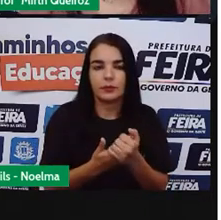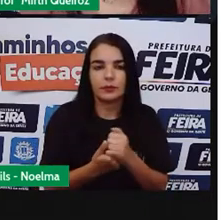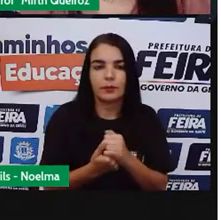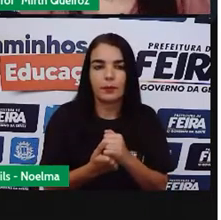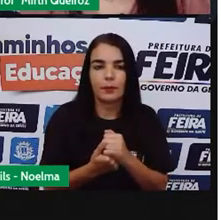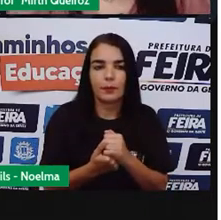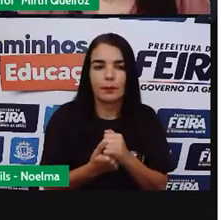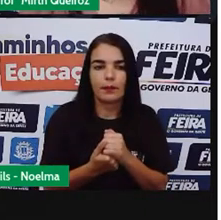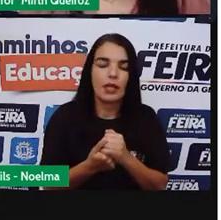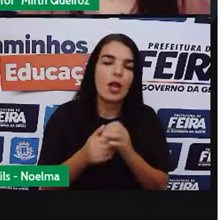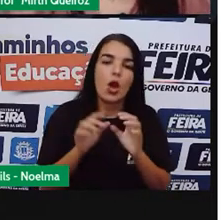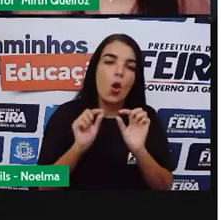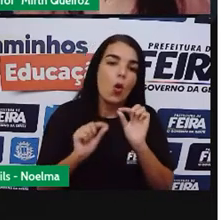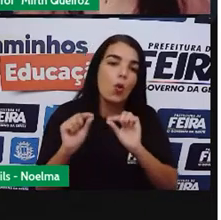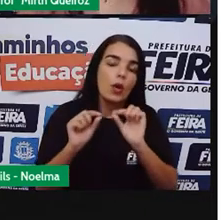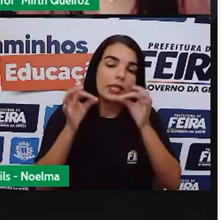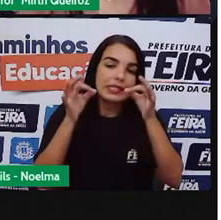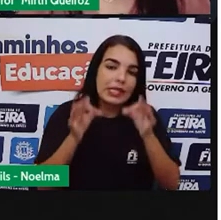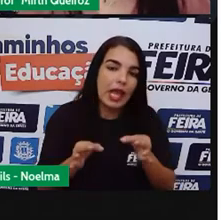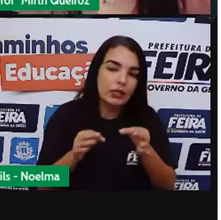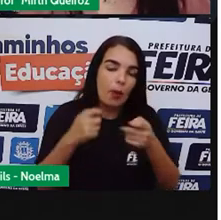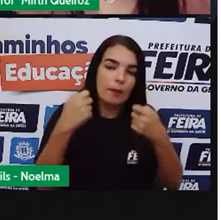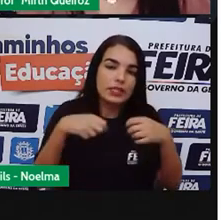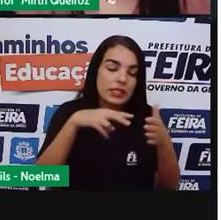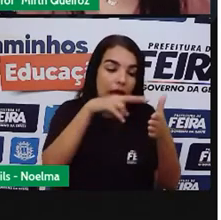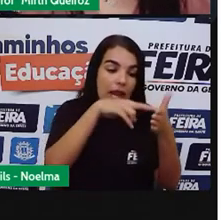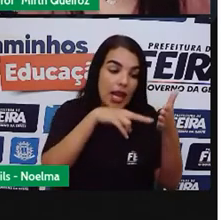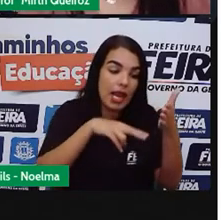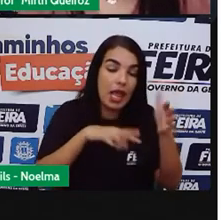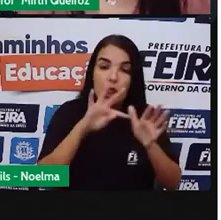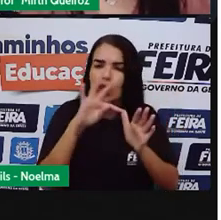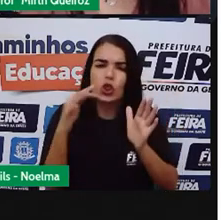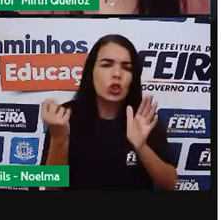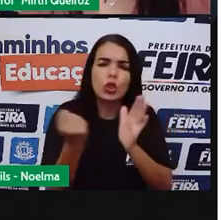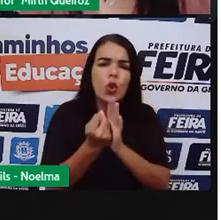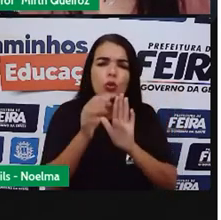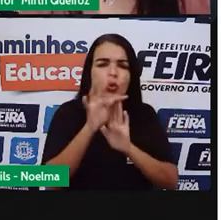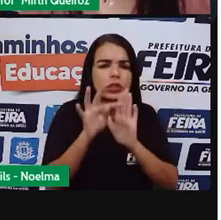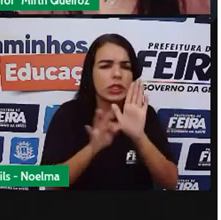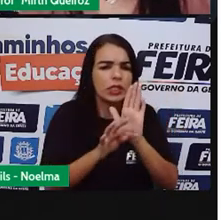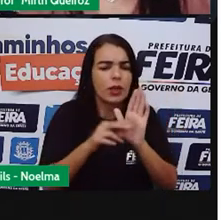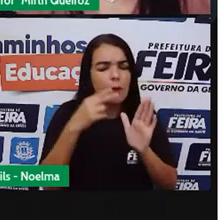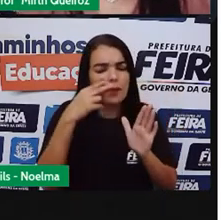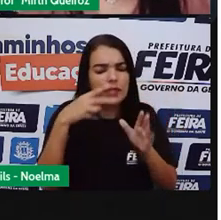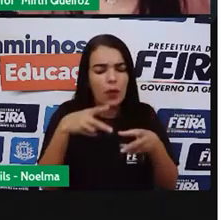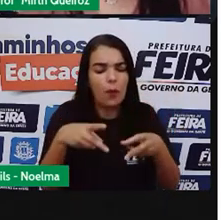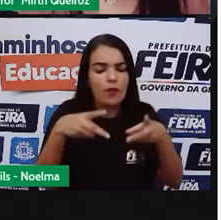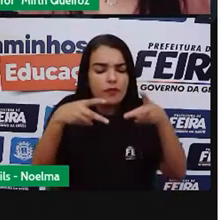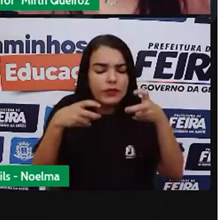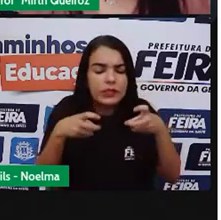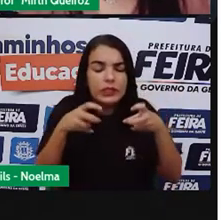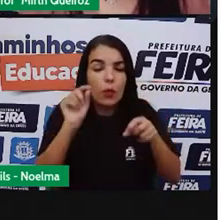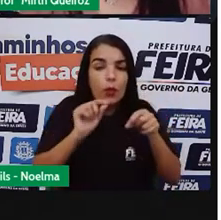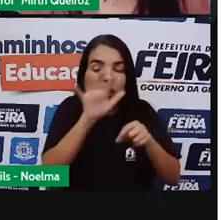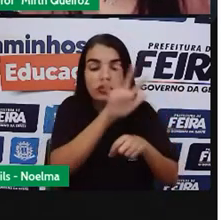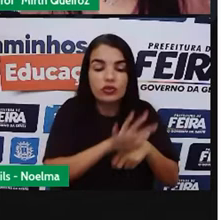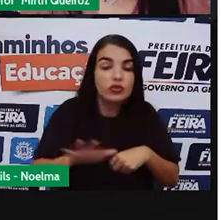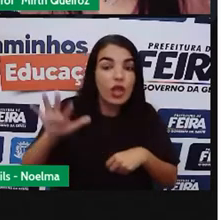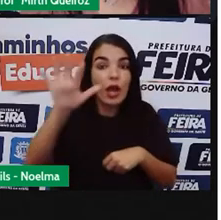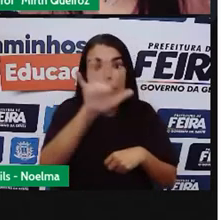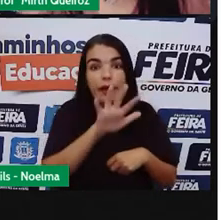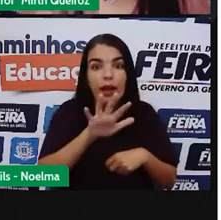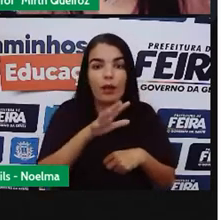né? O correto é você ler todos os textos para que você tenha uma visão geral do assunto. Se você encontrar palavras